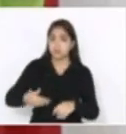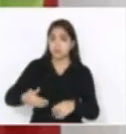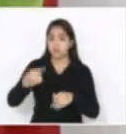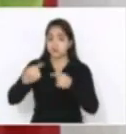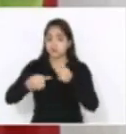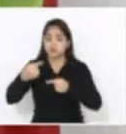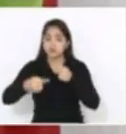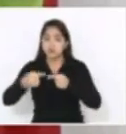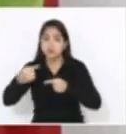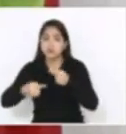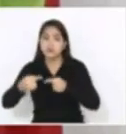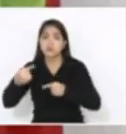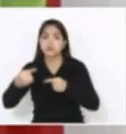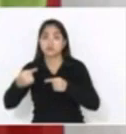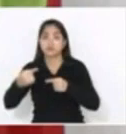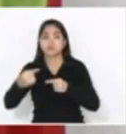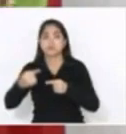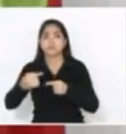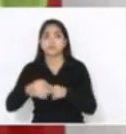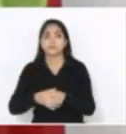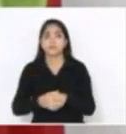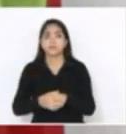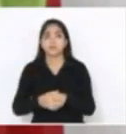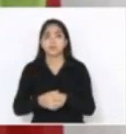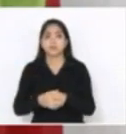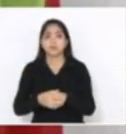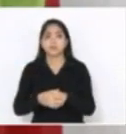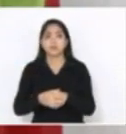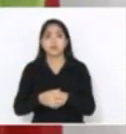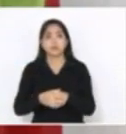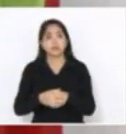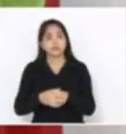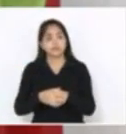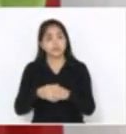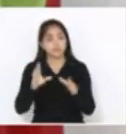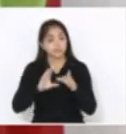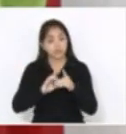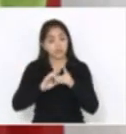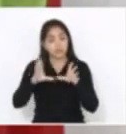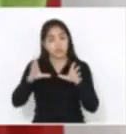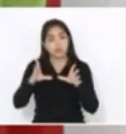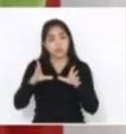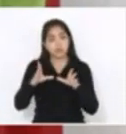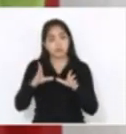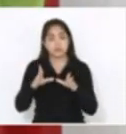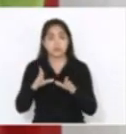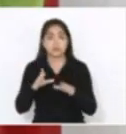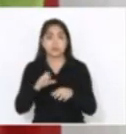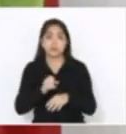contradizer, porque isso faz parte da democracia. Se o número